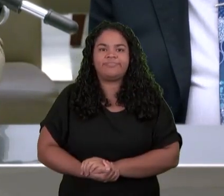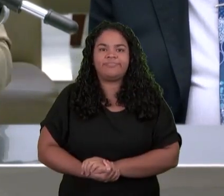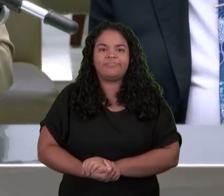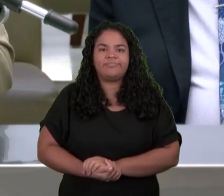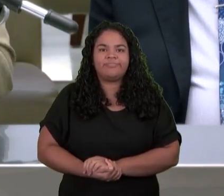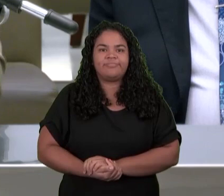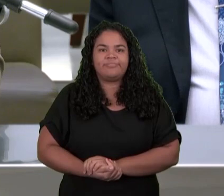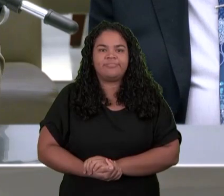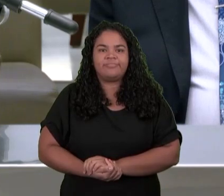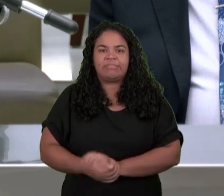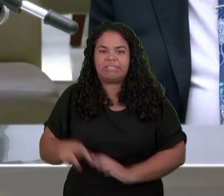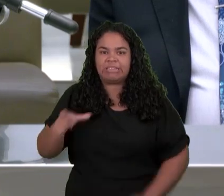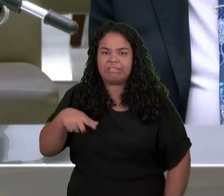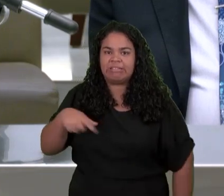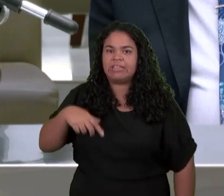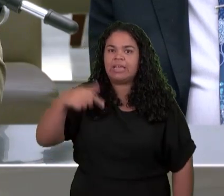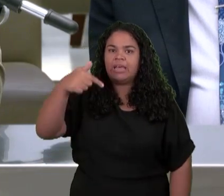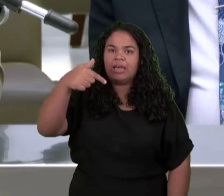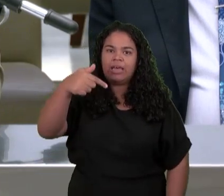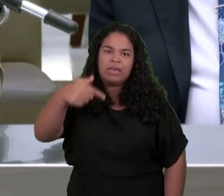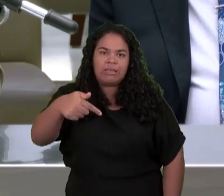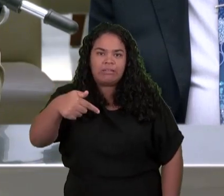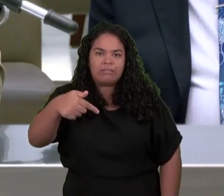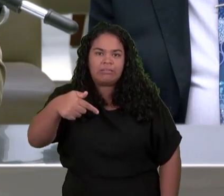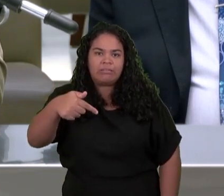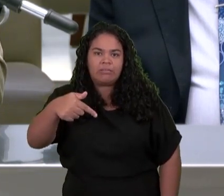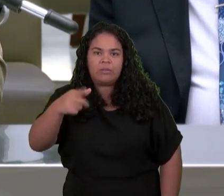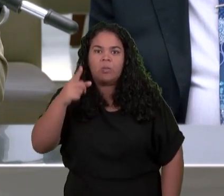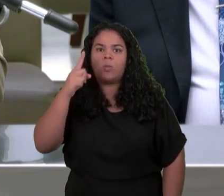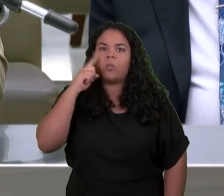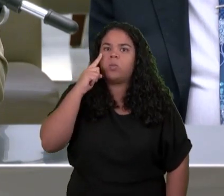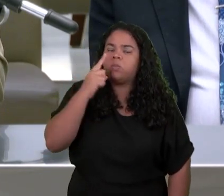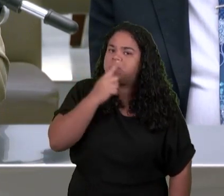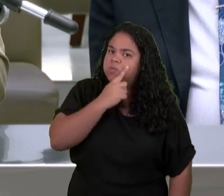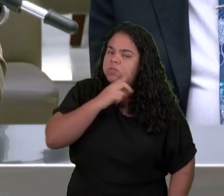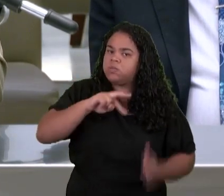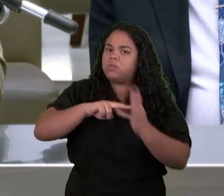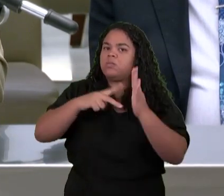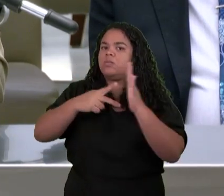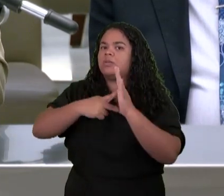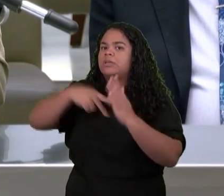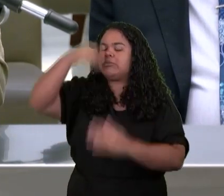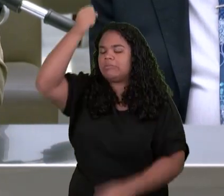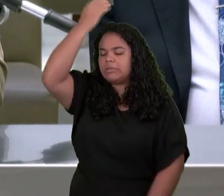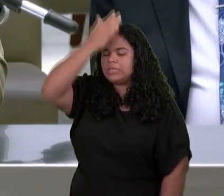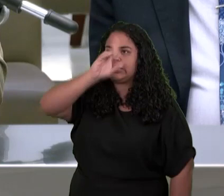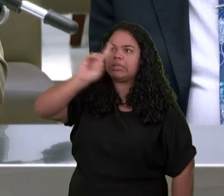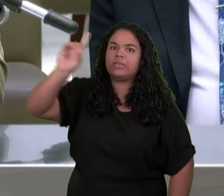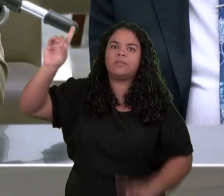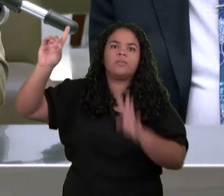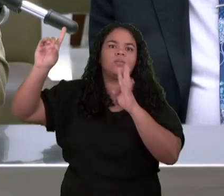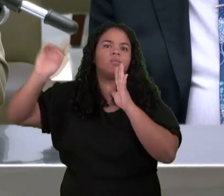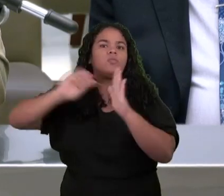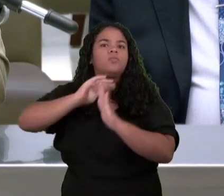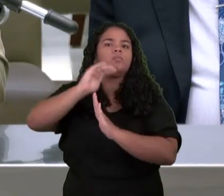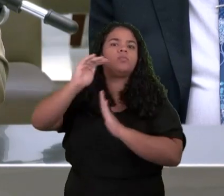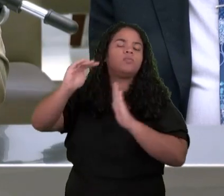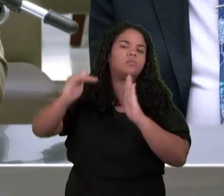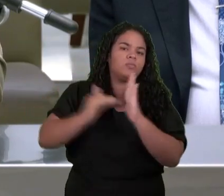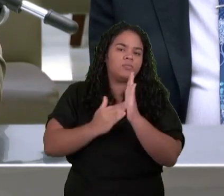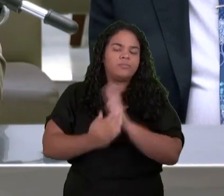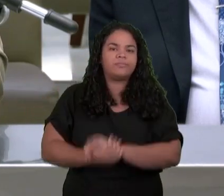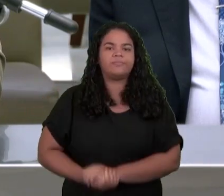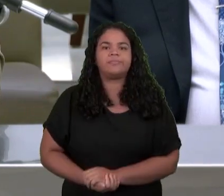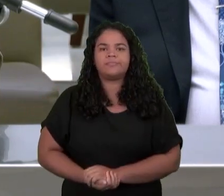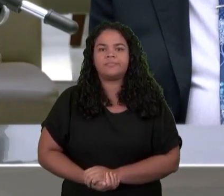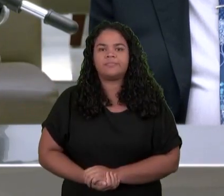sete Olhos Que são Os sete Espíritos De Deus Enviado A toda Terra